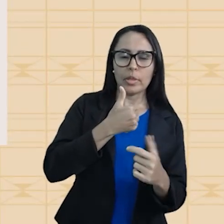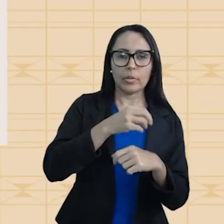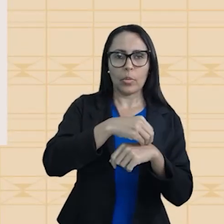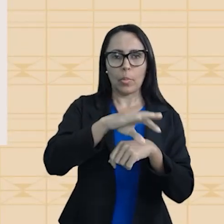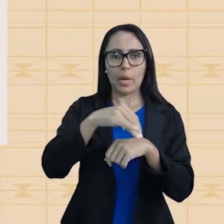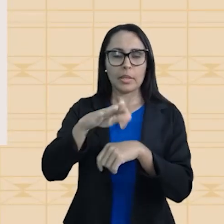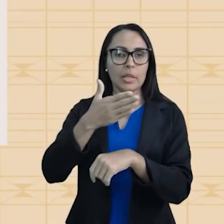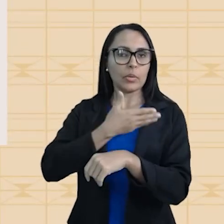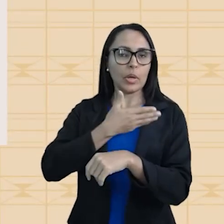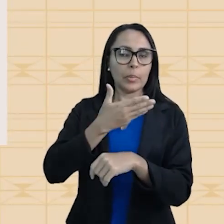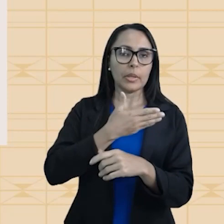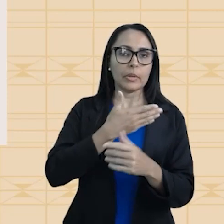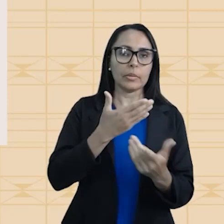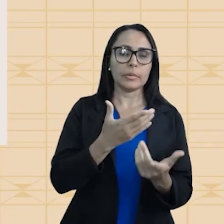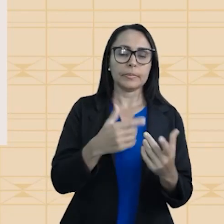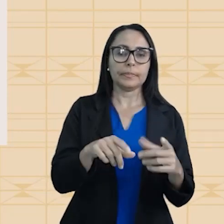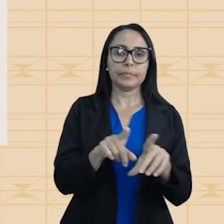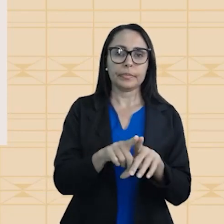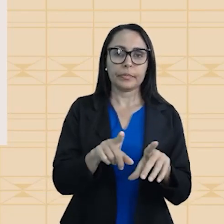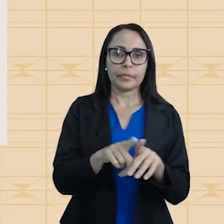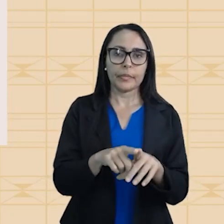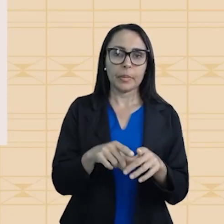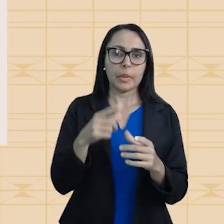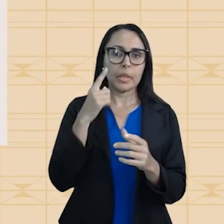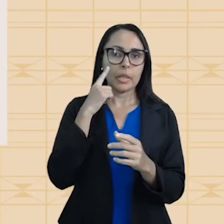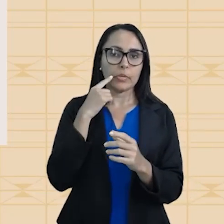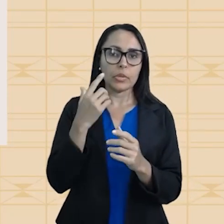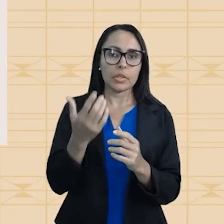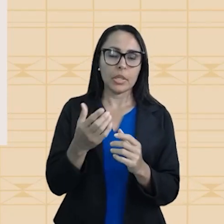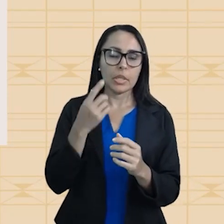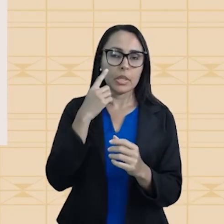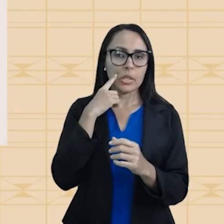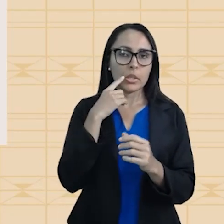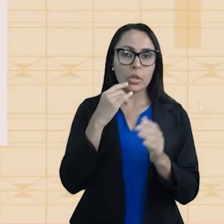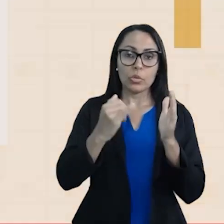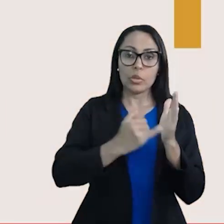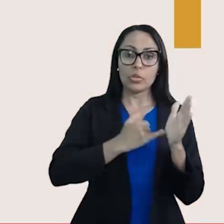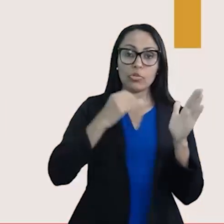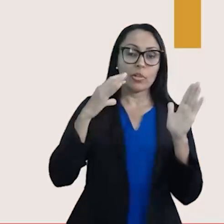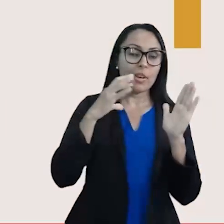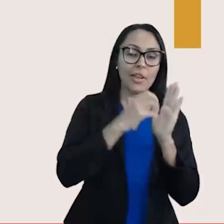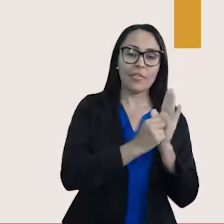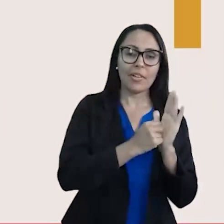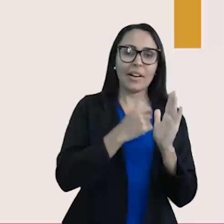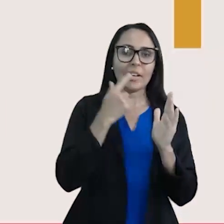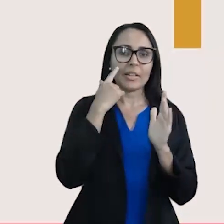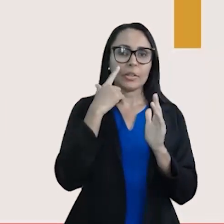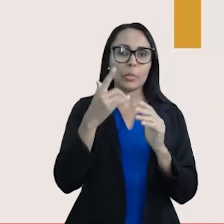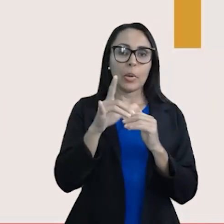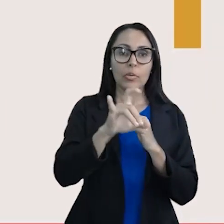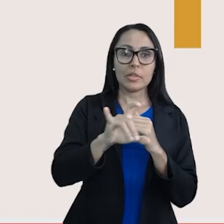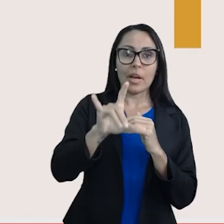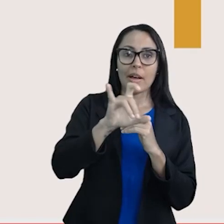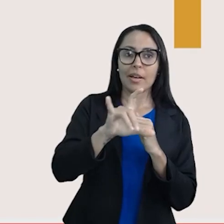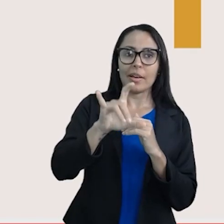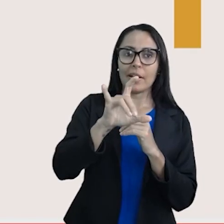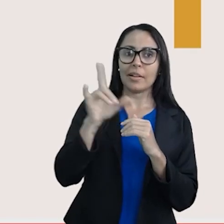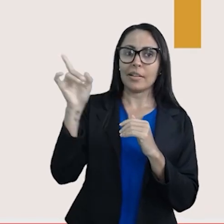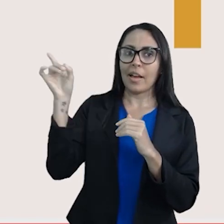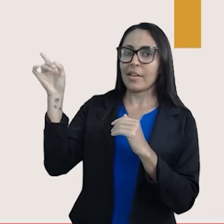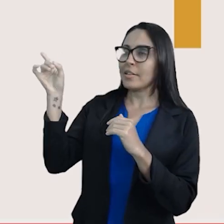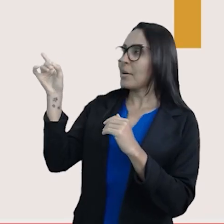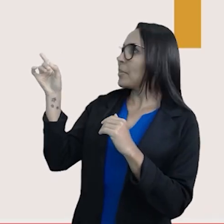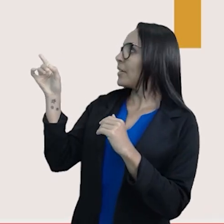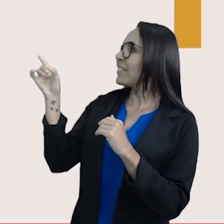com os amigos para também ajudar eles. E também, caso queiram, se inscreva aí, ó, não sei nem se é se inscrever. No meu Instagram tá aí, arroba prof